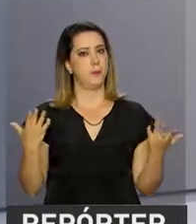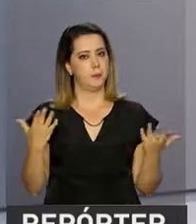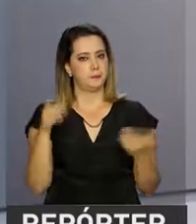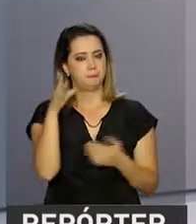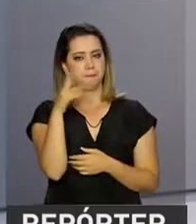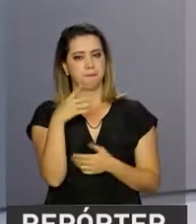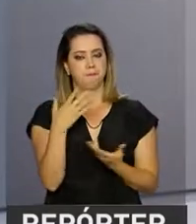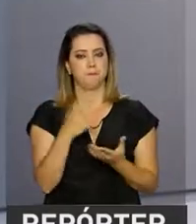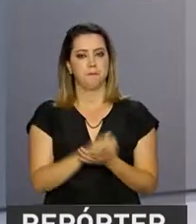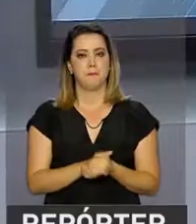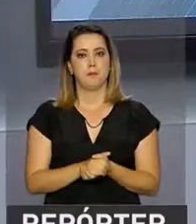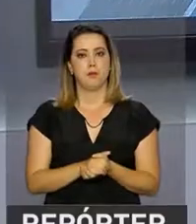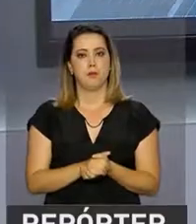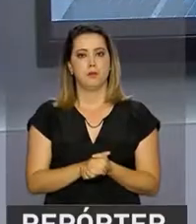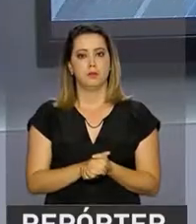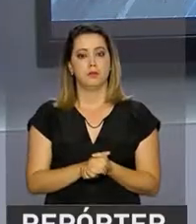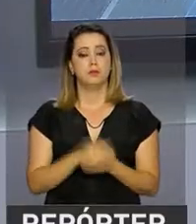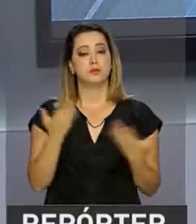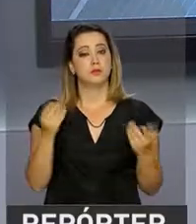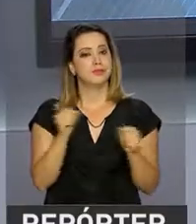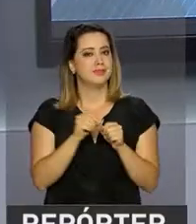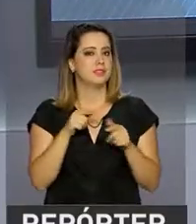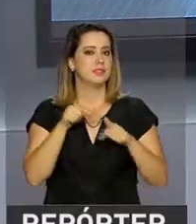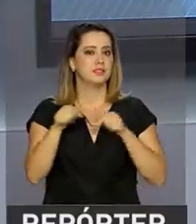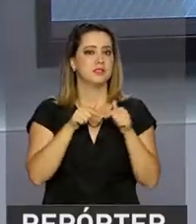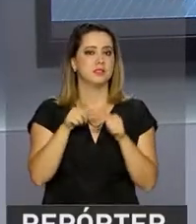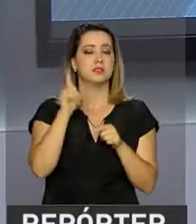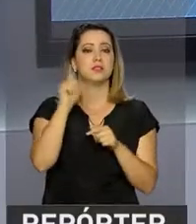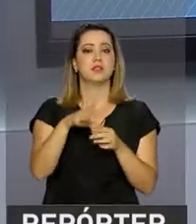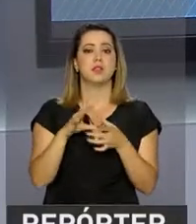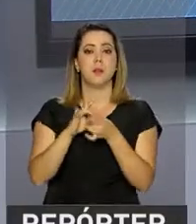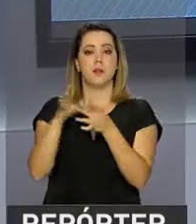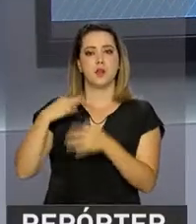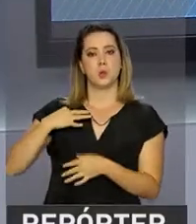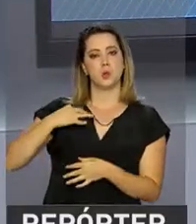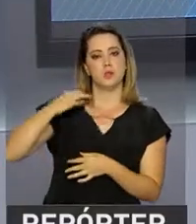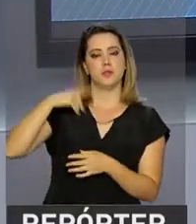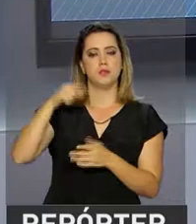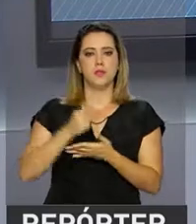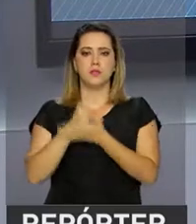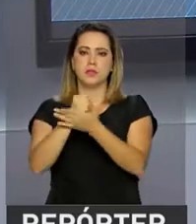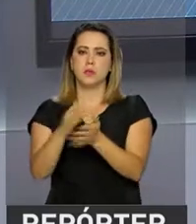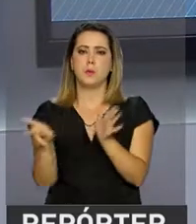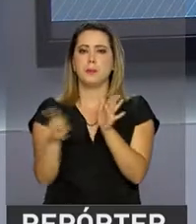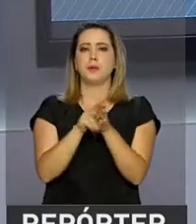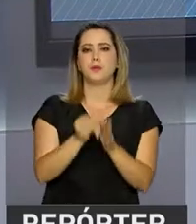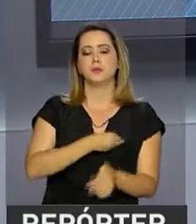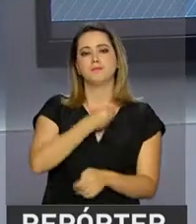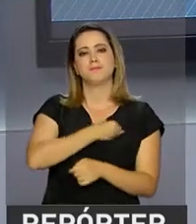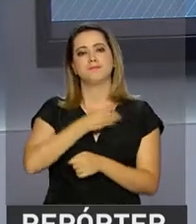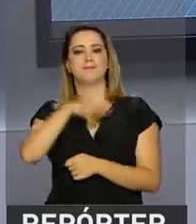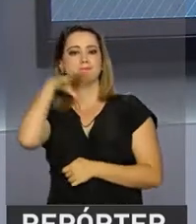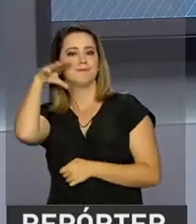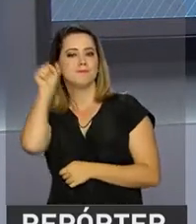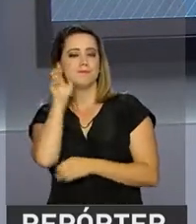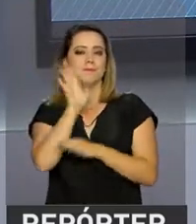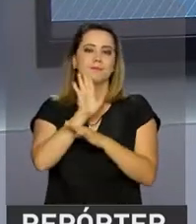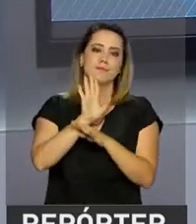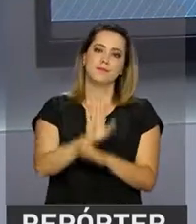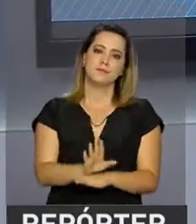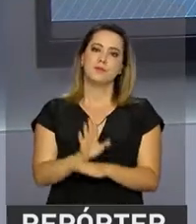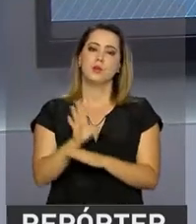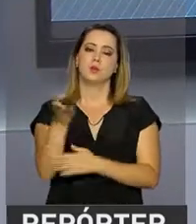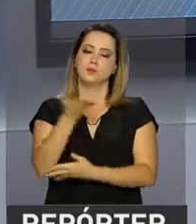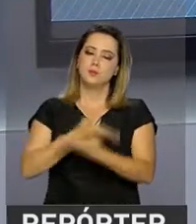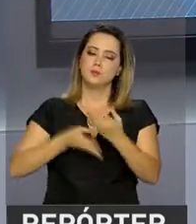horas de descanso. Fazer trabalho voluntário é dedicar um tempo da própria vida para ouvir, ajudar,